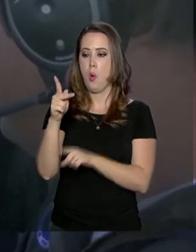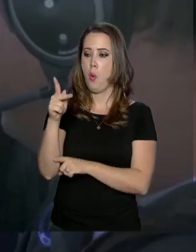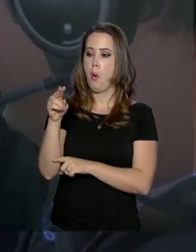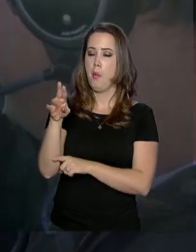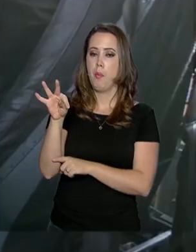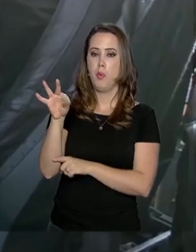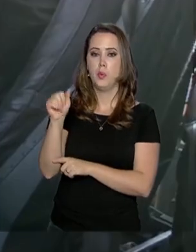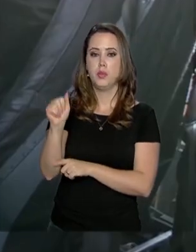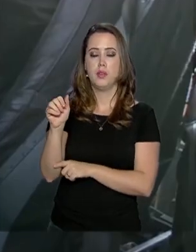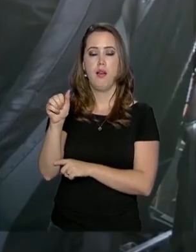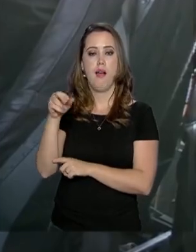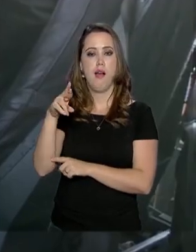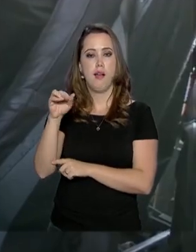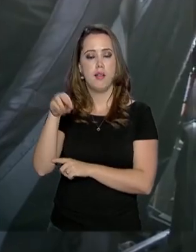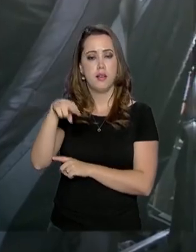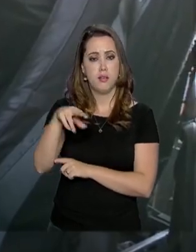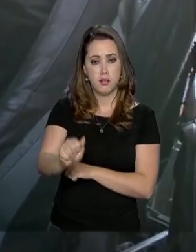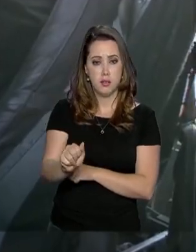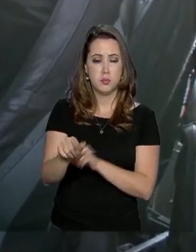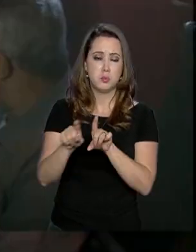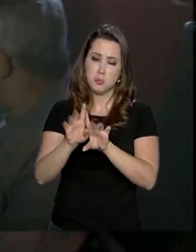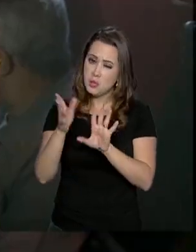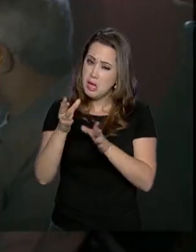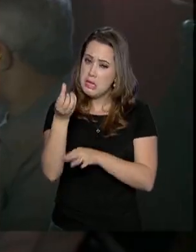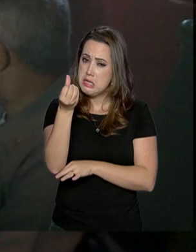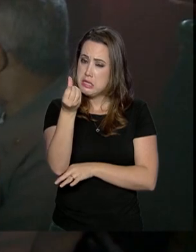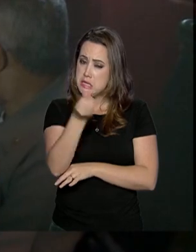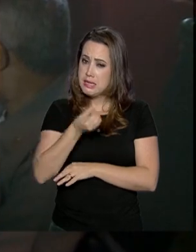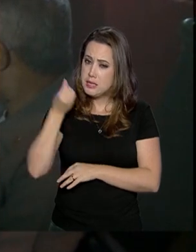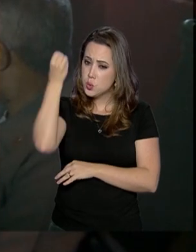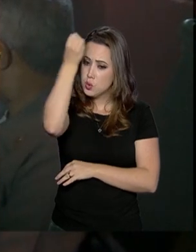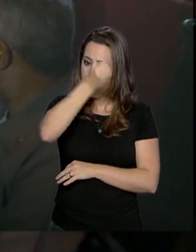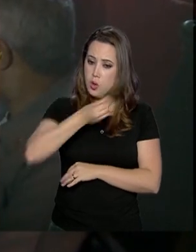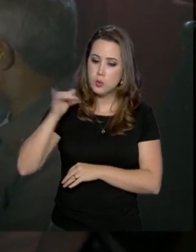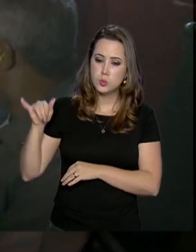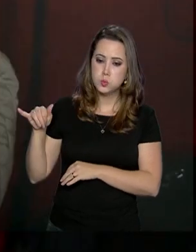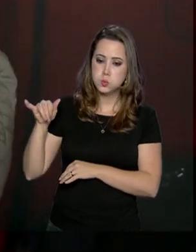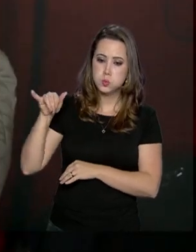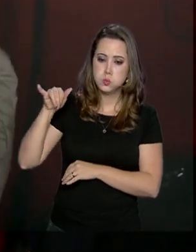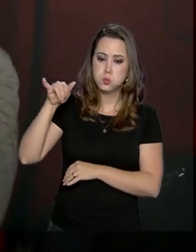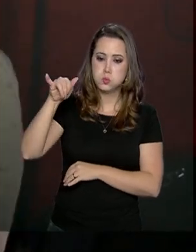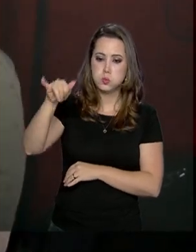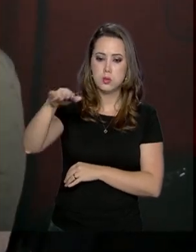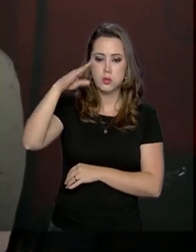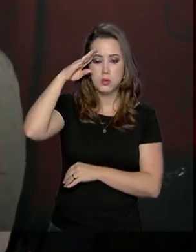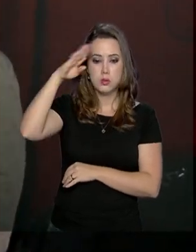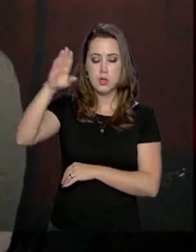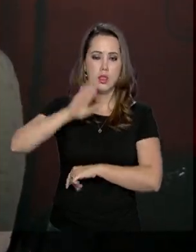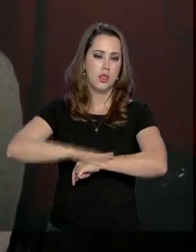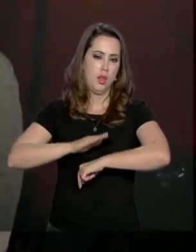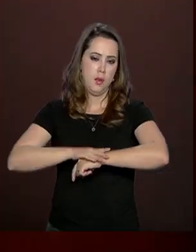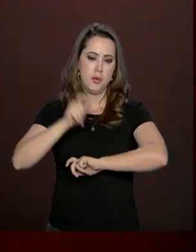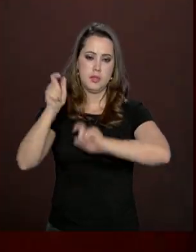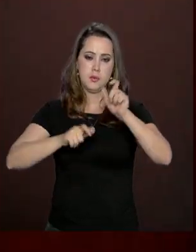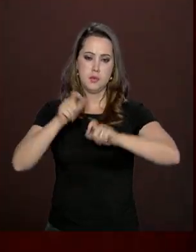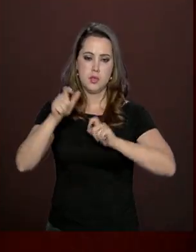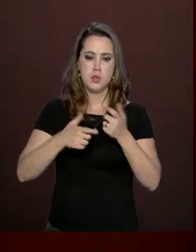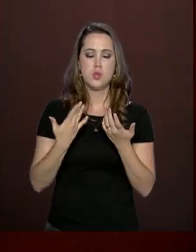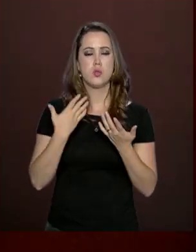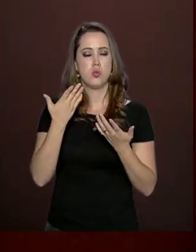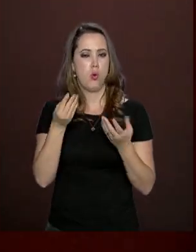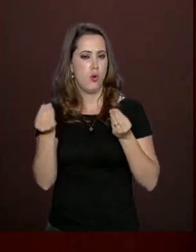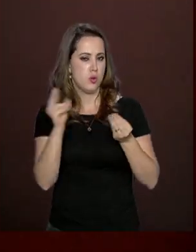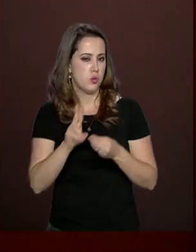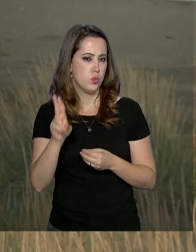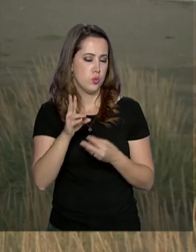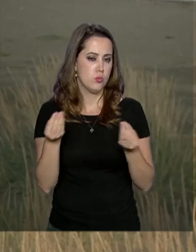Patagônia chilena. De pelotas até lá, são seis longas horas dentro do avião militar. Tempo que os passageiros fazem passar